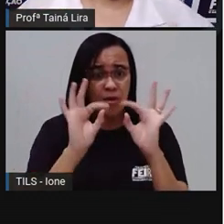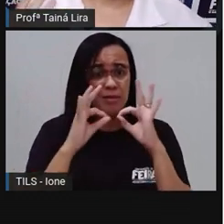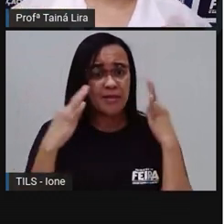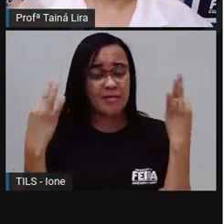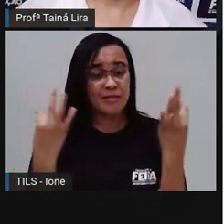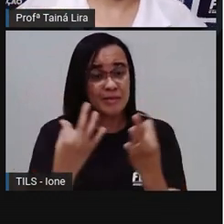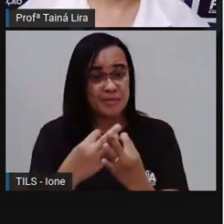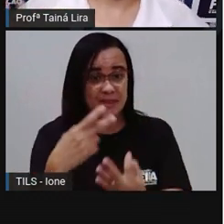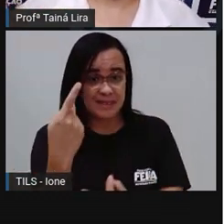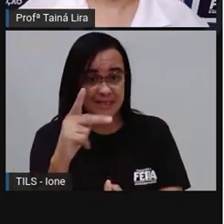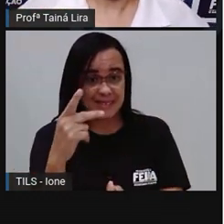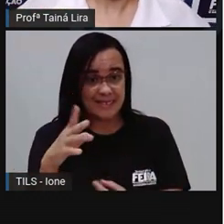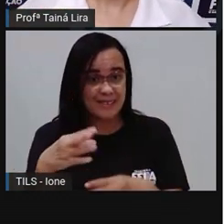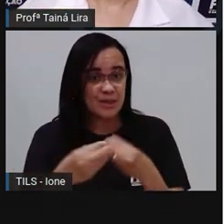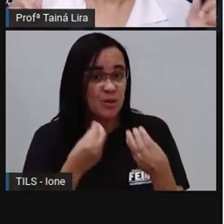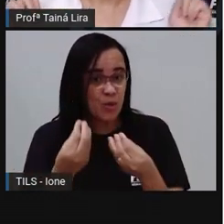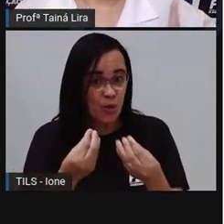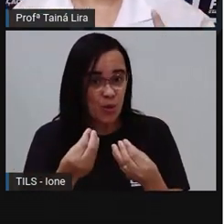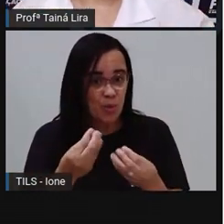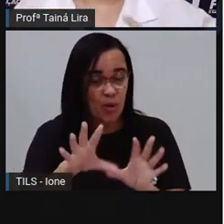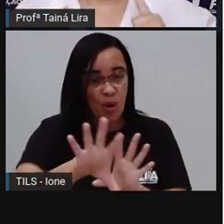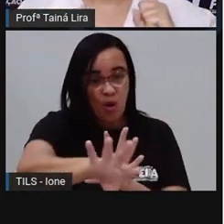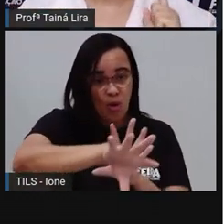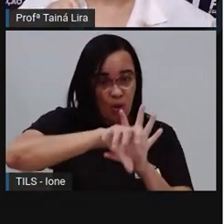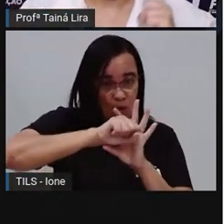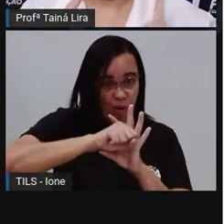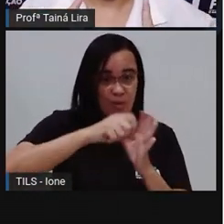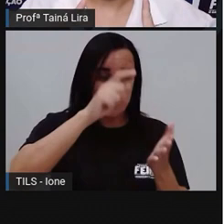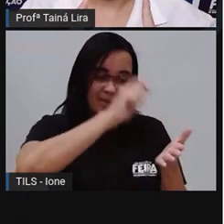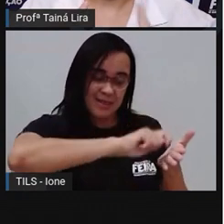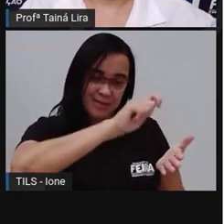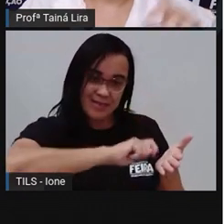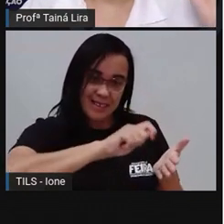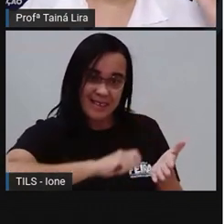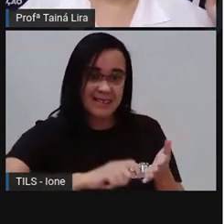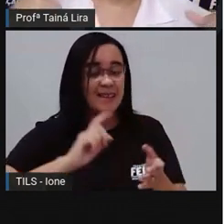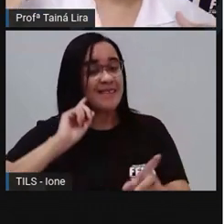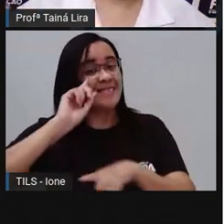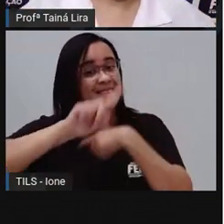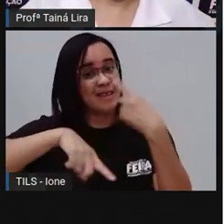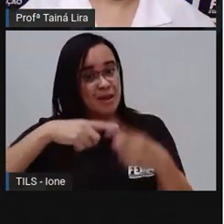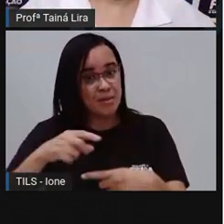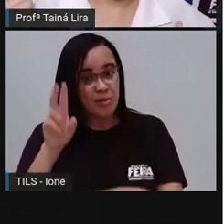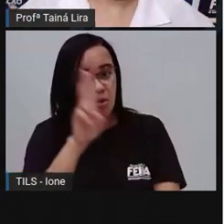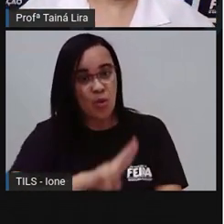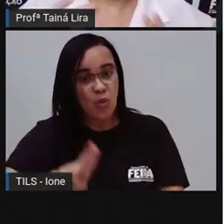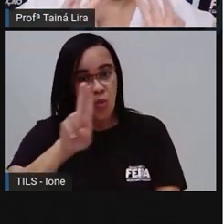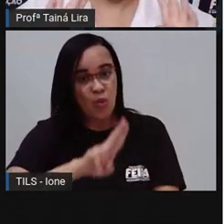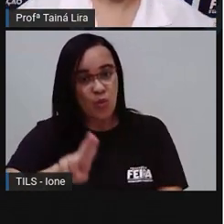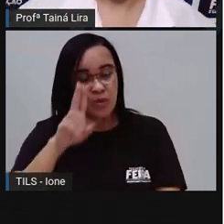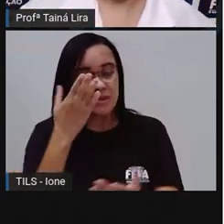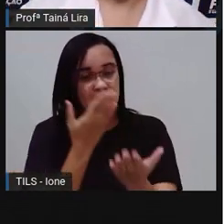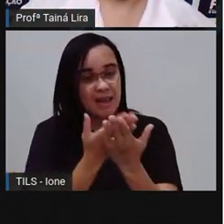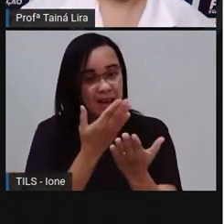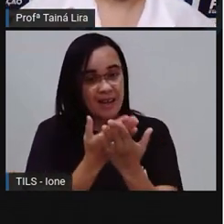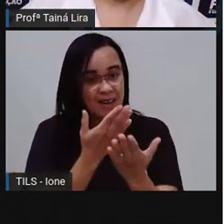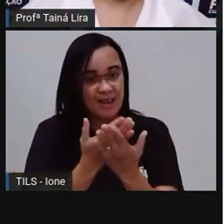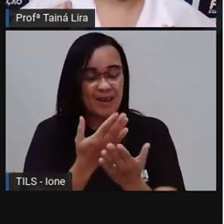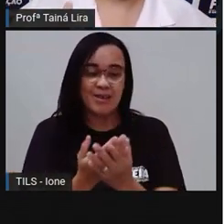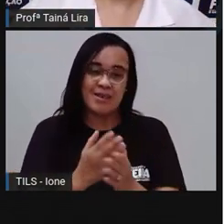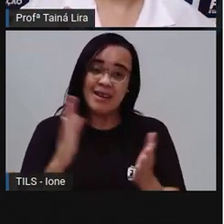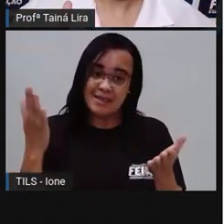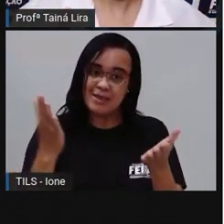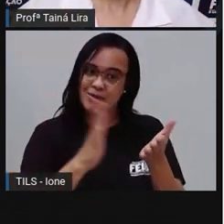receita aí no caderno, tá bom? Porque a gente vai utilizar essa receita em outra aula, tá? Deixa guardadinha aí no